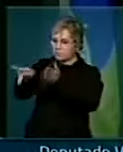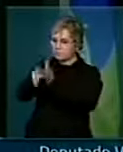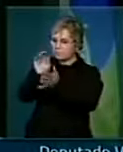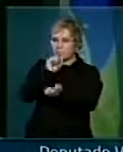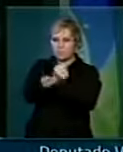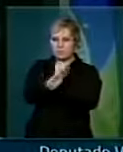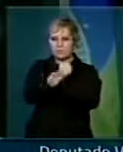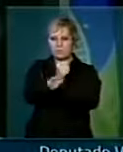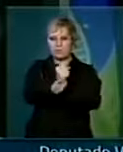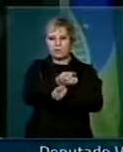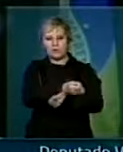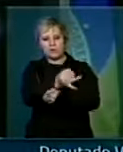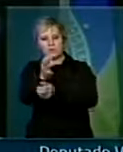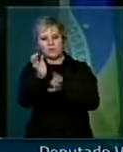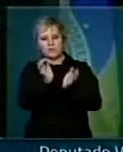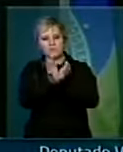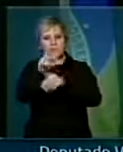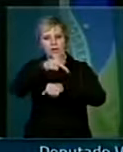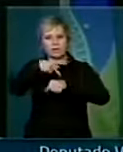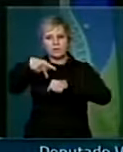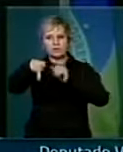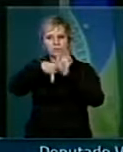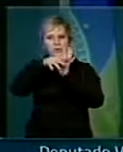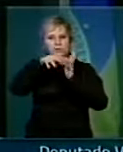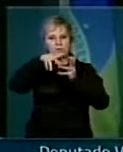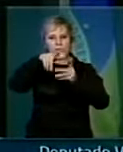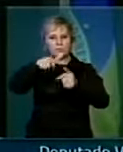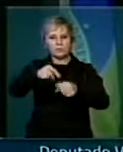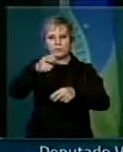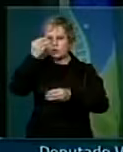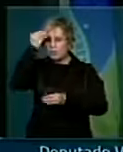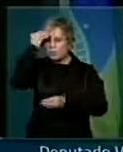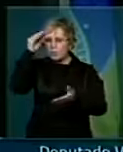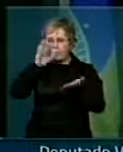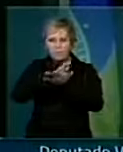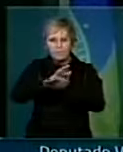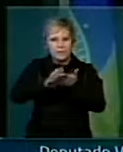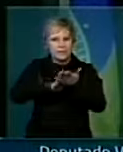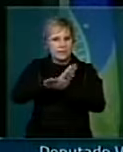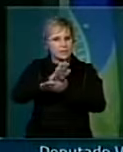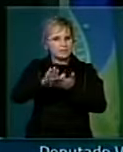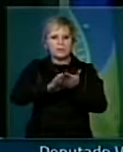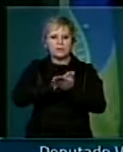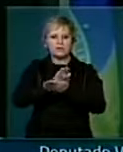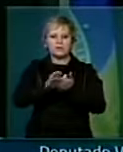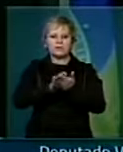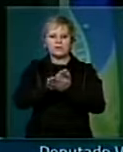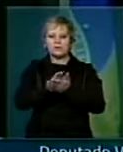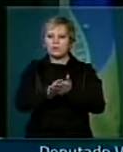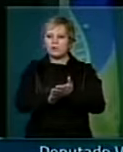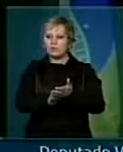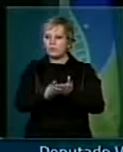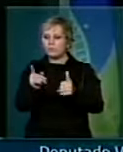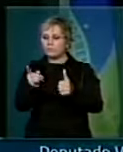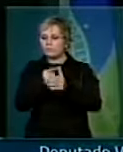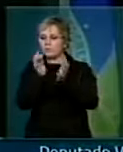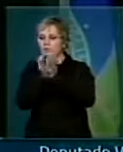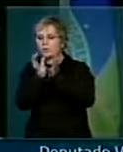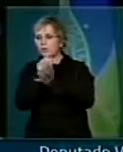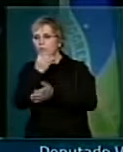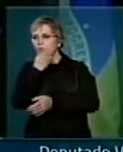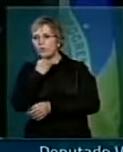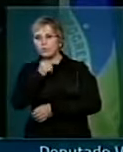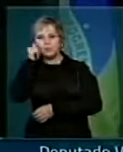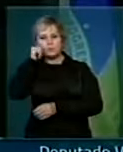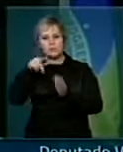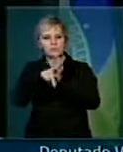em vários continentes, que não tem culpa de absolutamente nada. Os primeiros homens e mulheres da história da